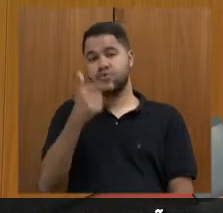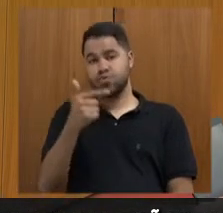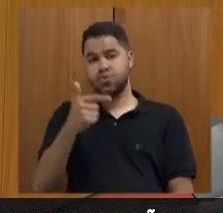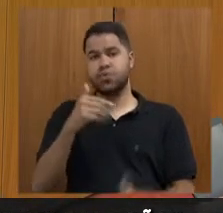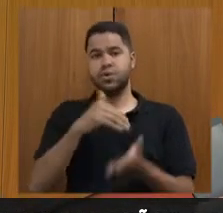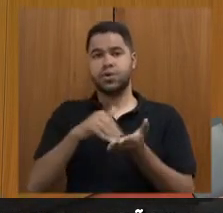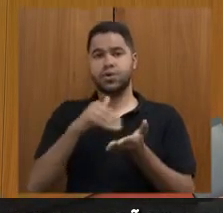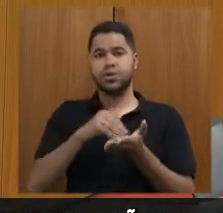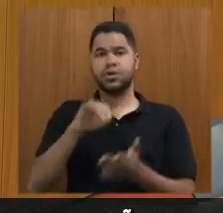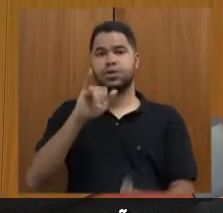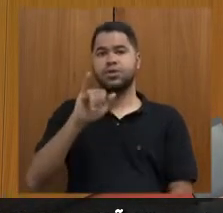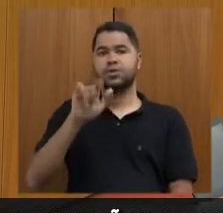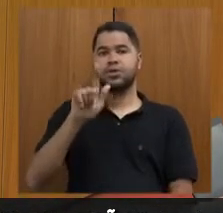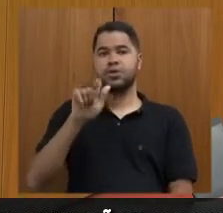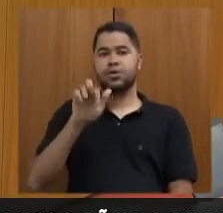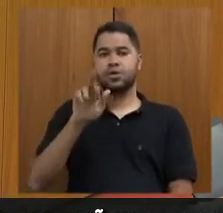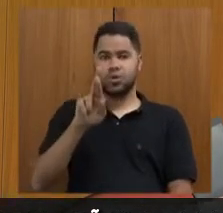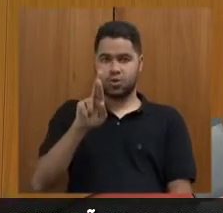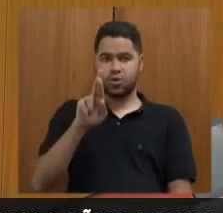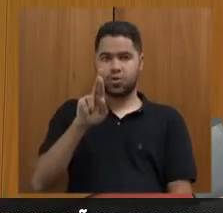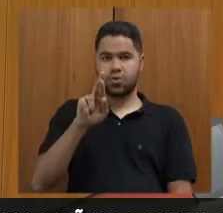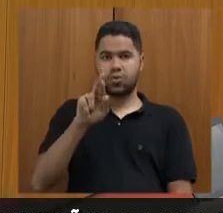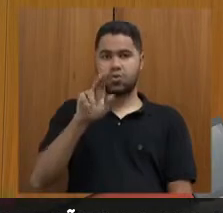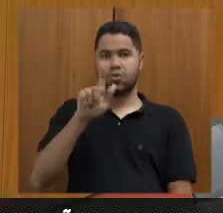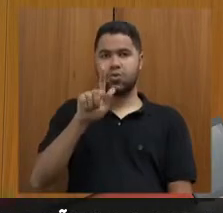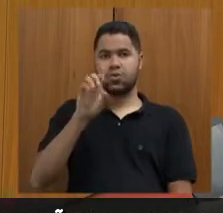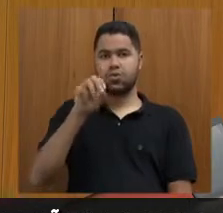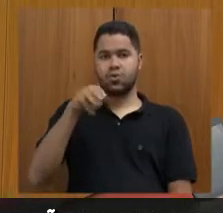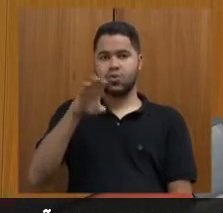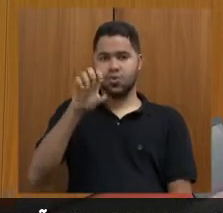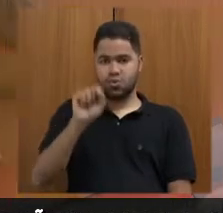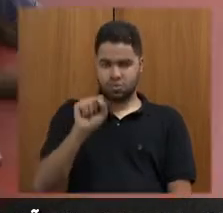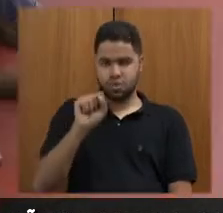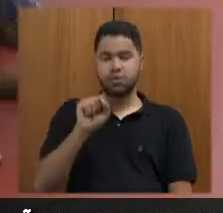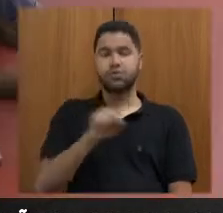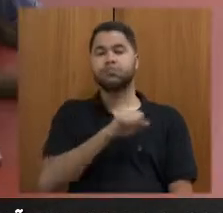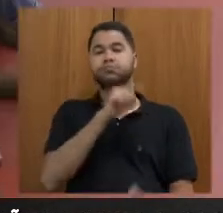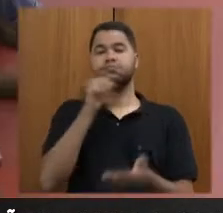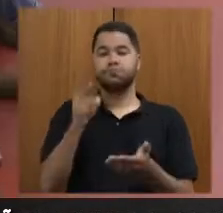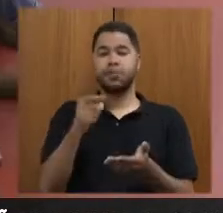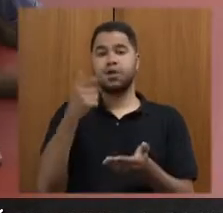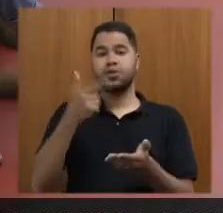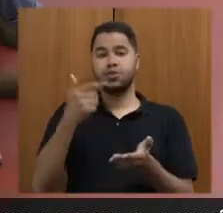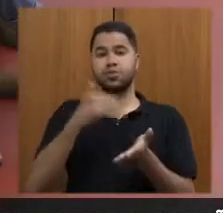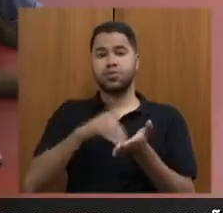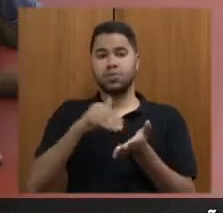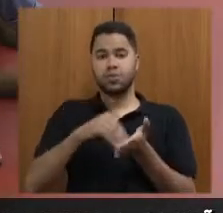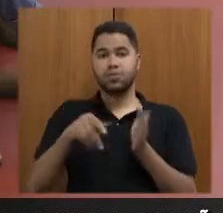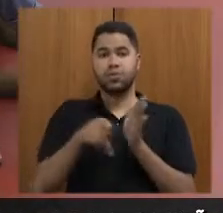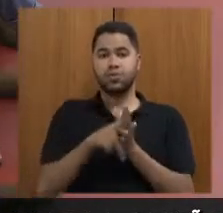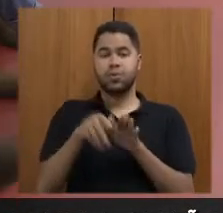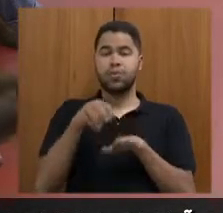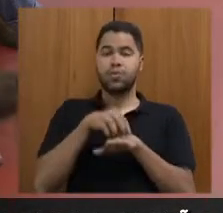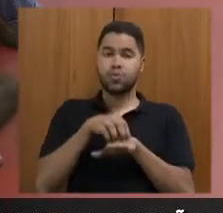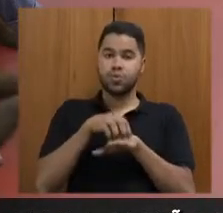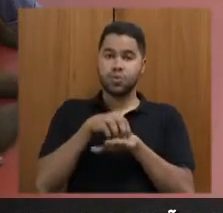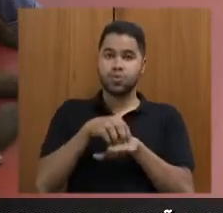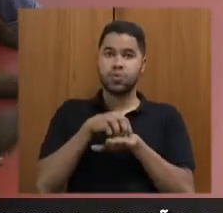Igor Arci Gomes, também da subsecretária de Estado de Turismo,